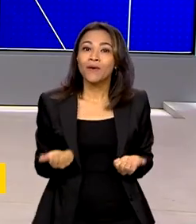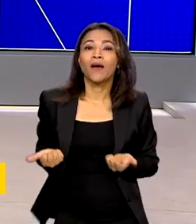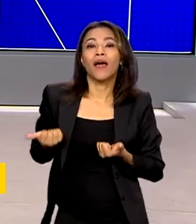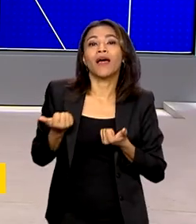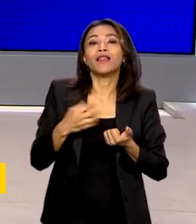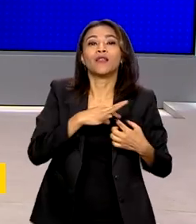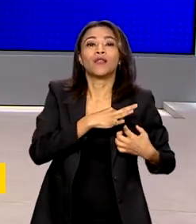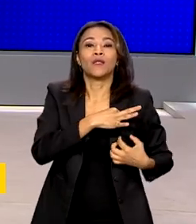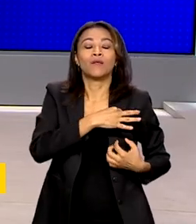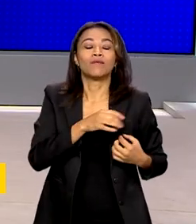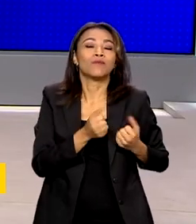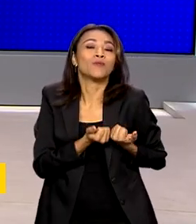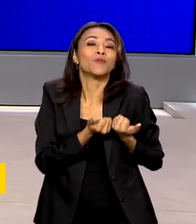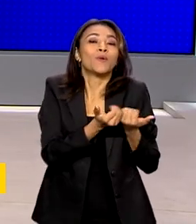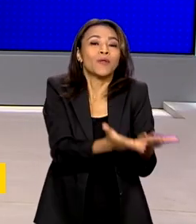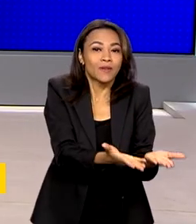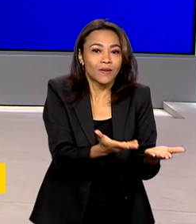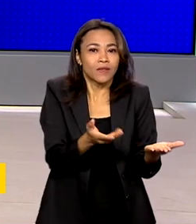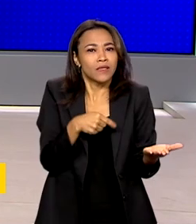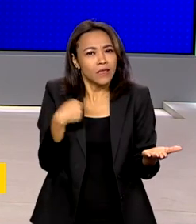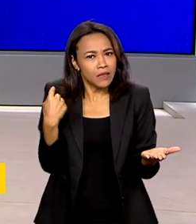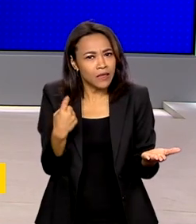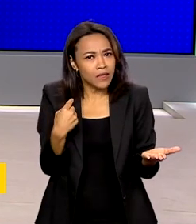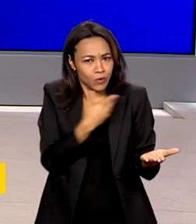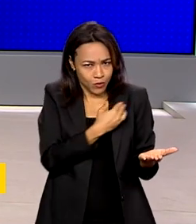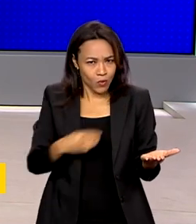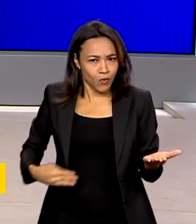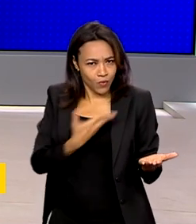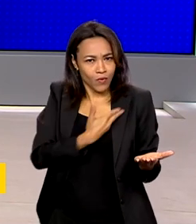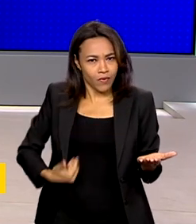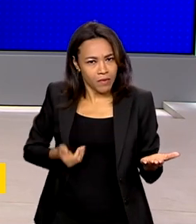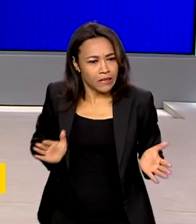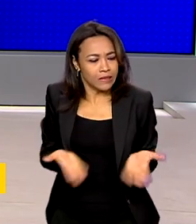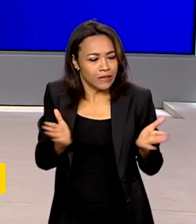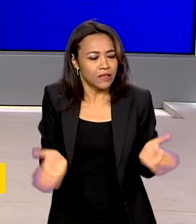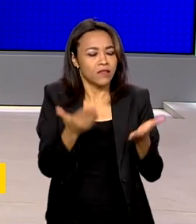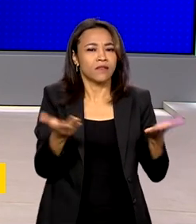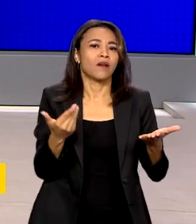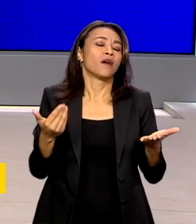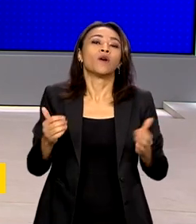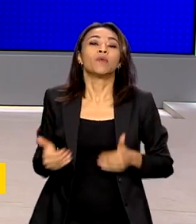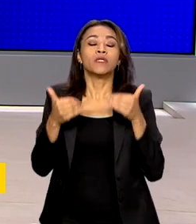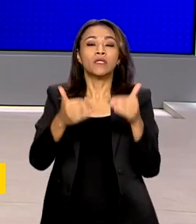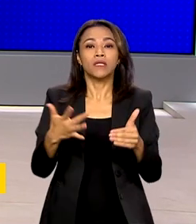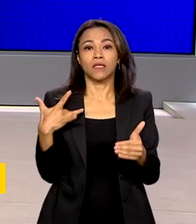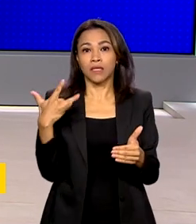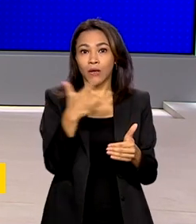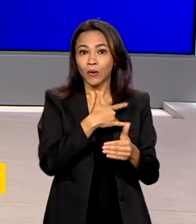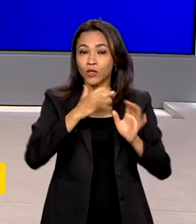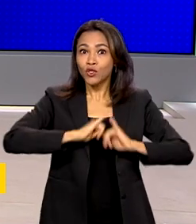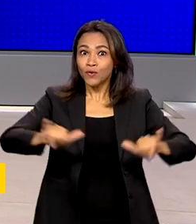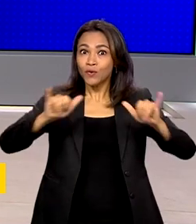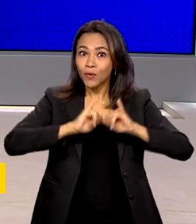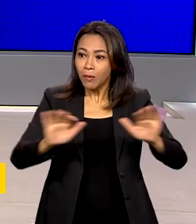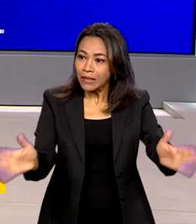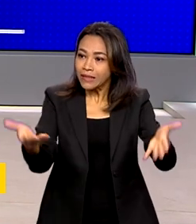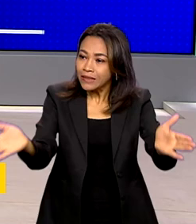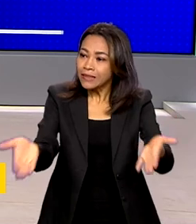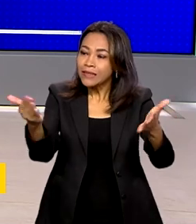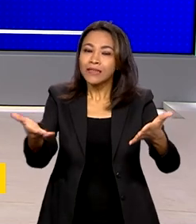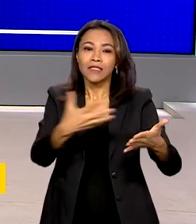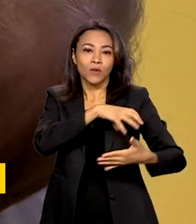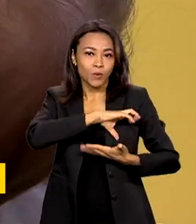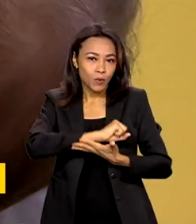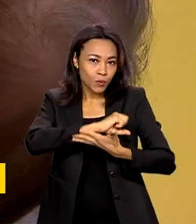para incentivar essa ação voluntária, o Ministério da Saúde lançou a campanha nacional de incentivo à doação de leite